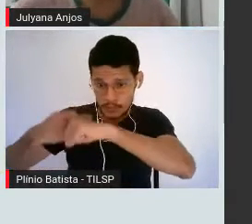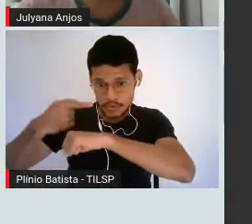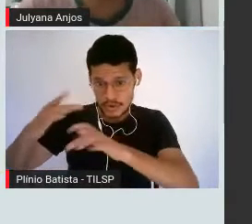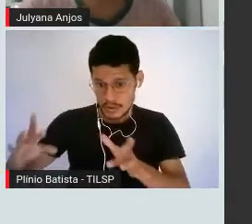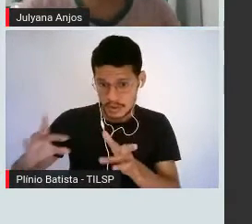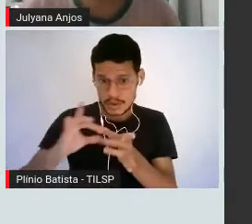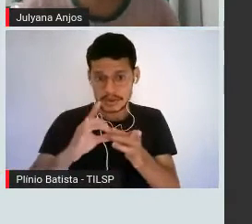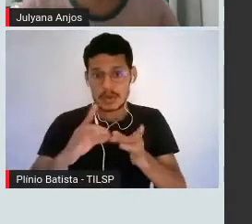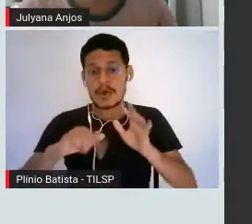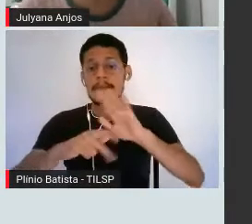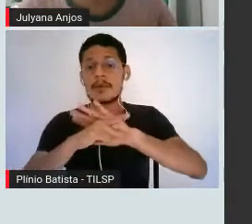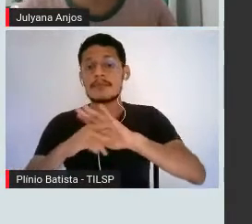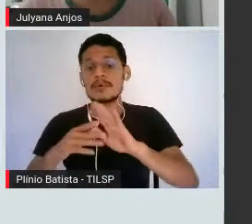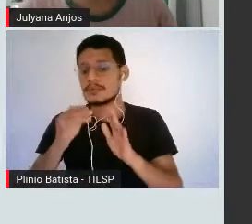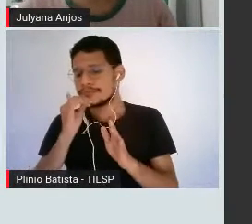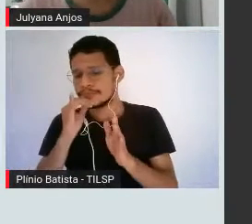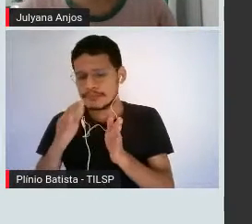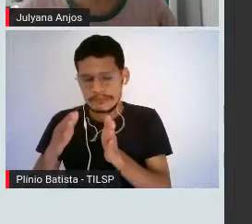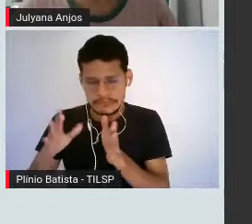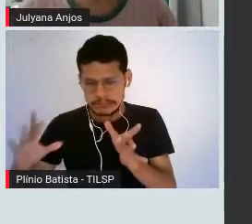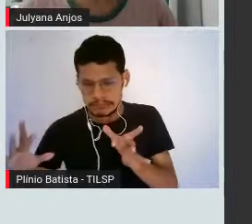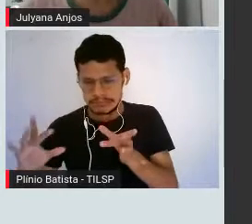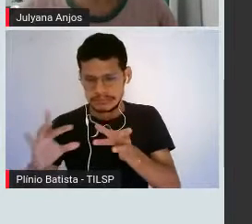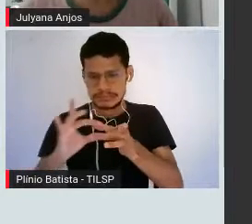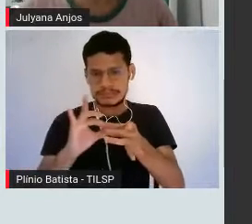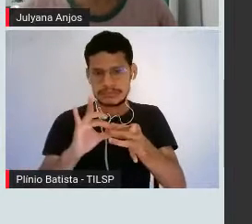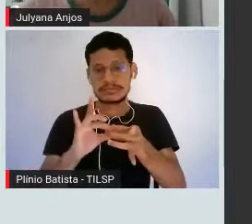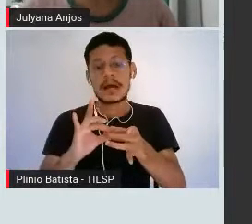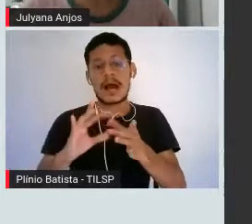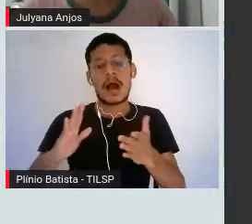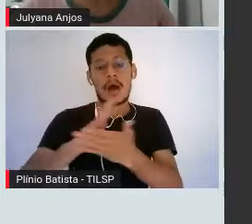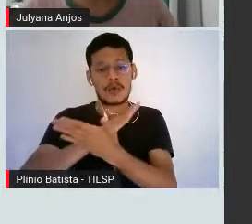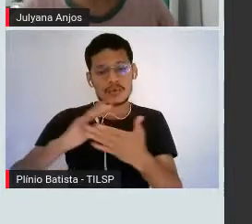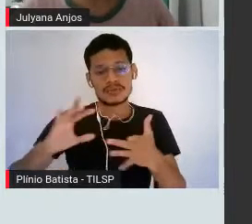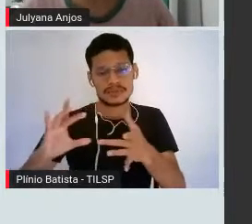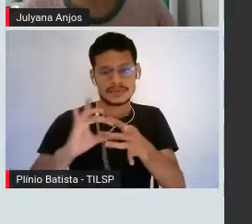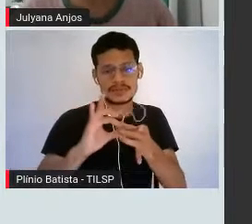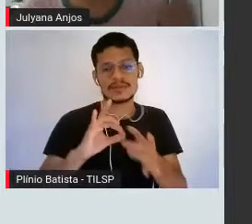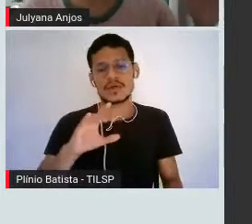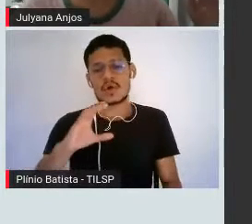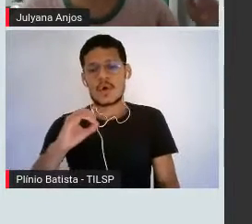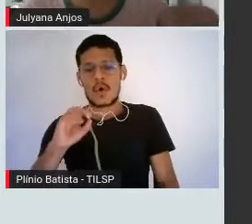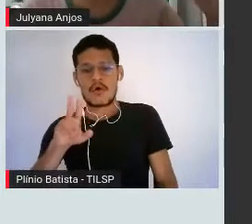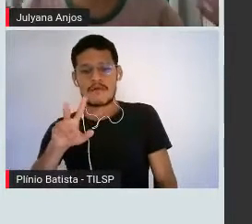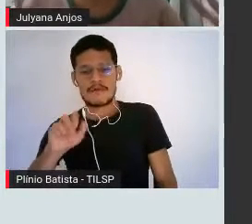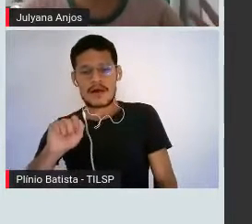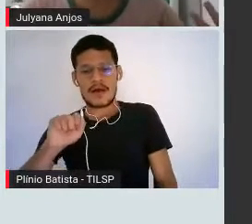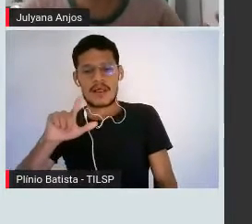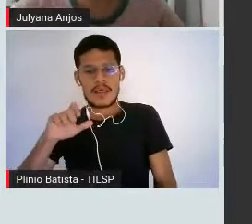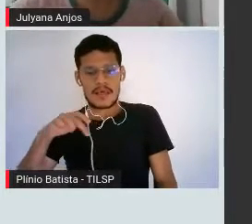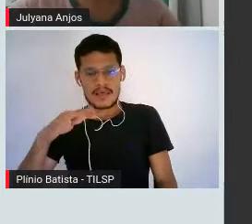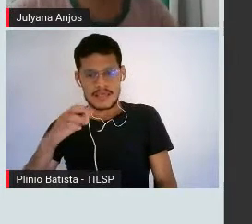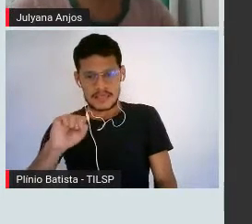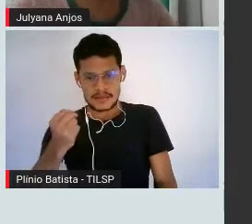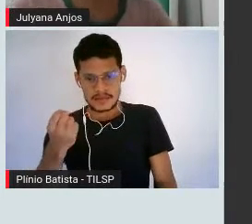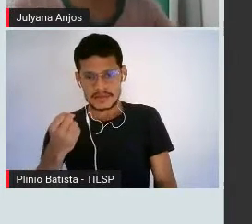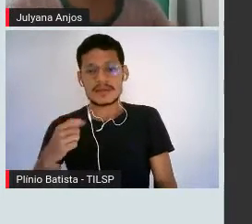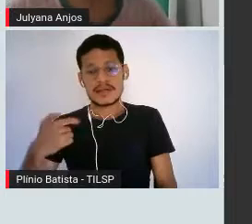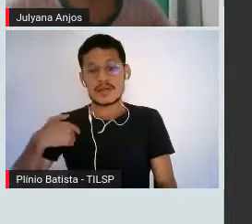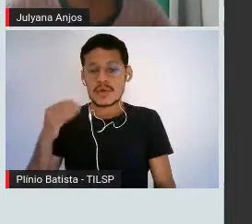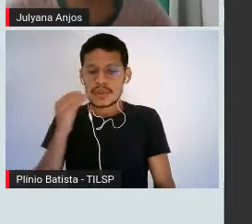formadas pelas pontes de... pelas ligações covalentes, tá? Tô tentando acelerar aqui, aí eu tô me perdendo um pouquinho.